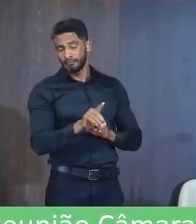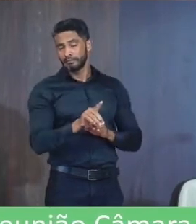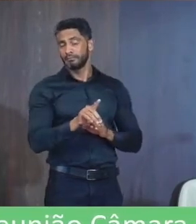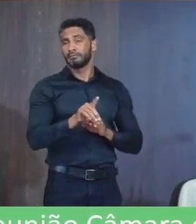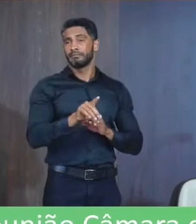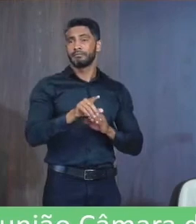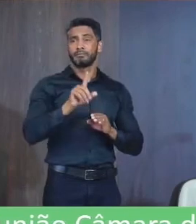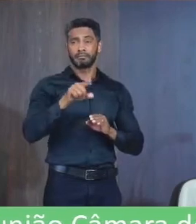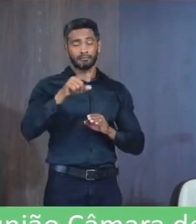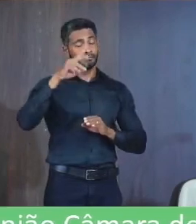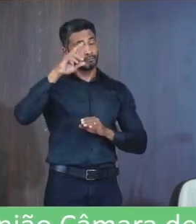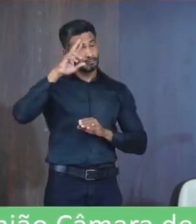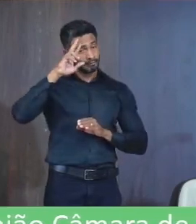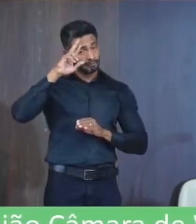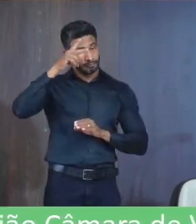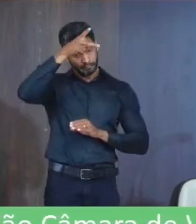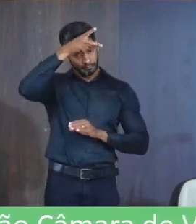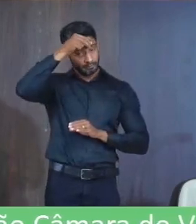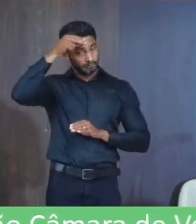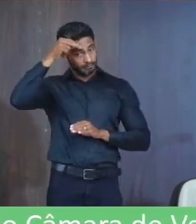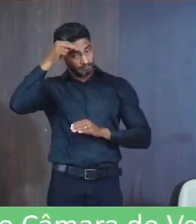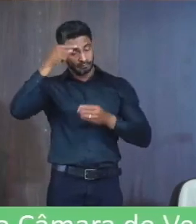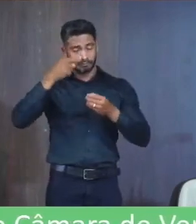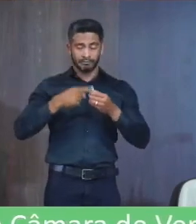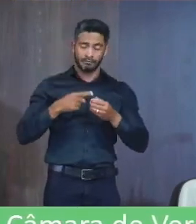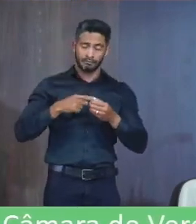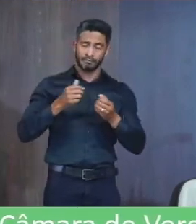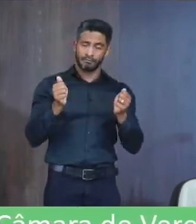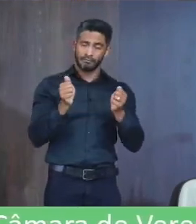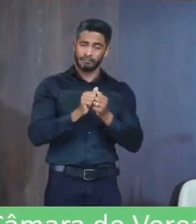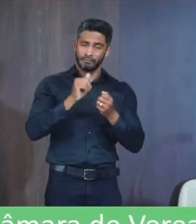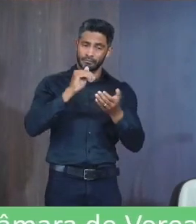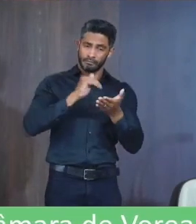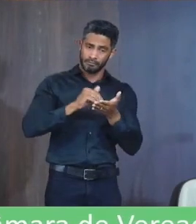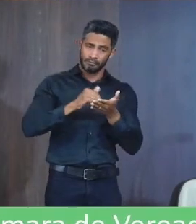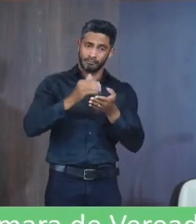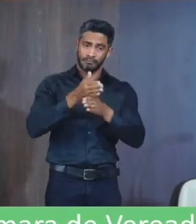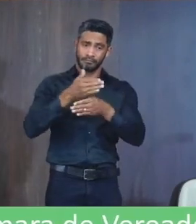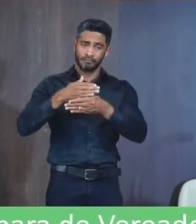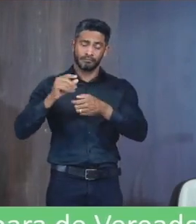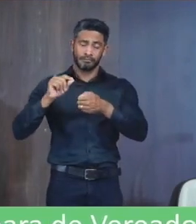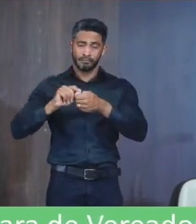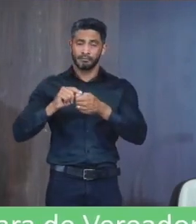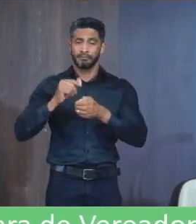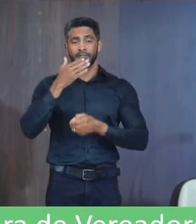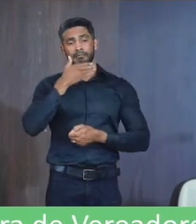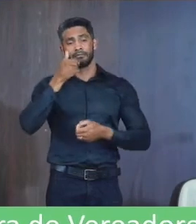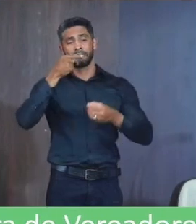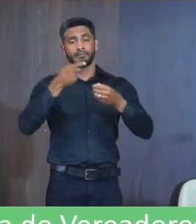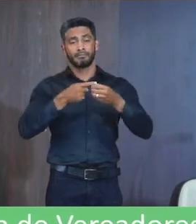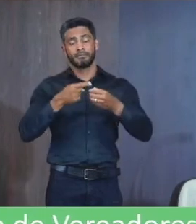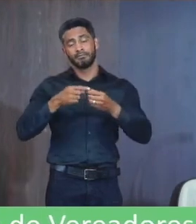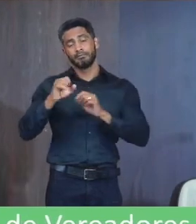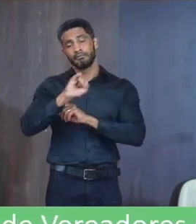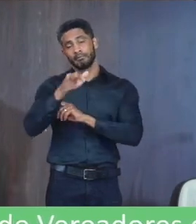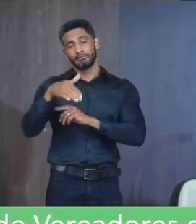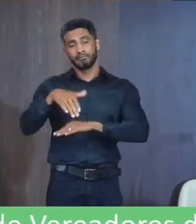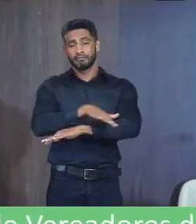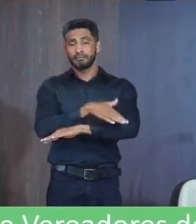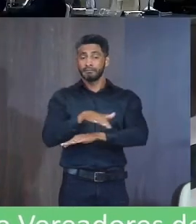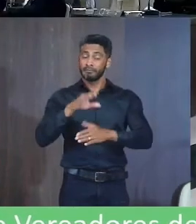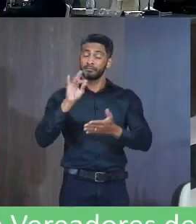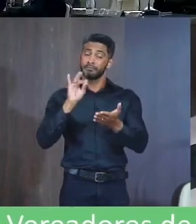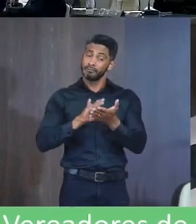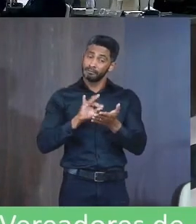dever O senhor prefeito Municipal Juntamente com O secretário de obras Promover melhorias Na cidade de Anaúba Nas ruas Que